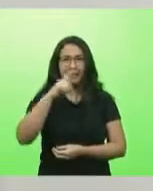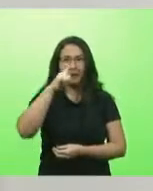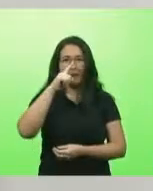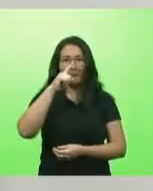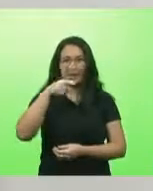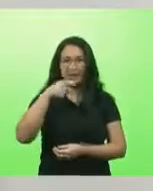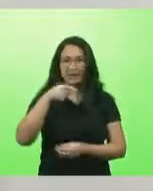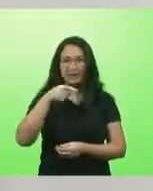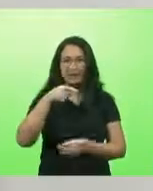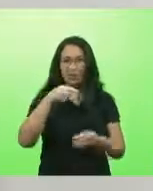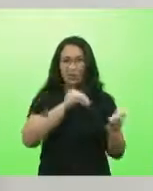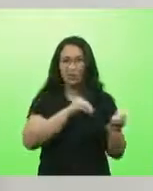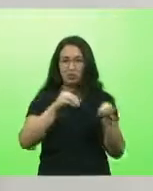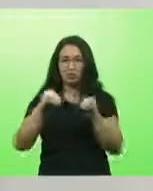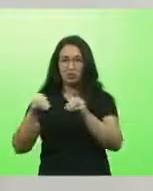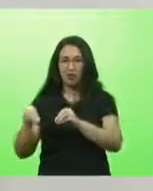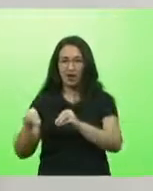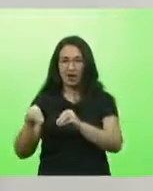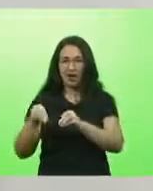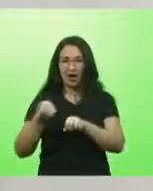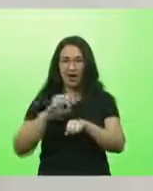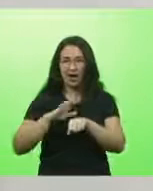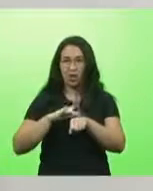para o Espírito Santo.